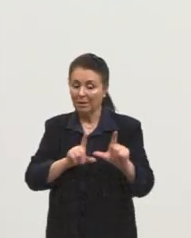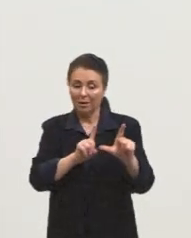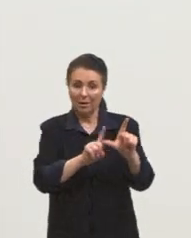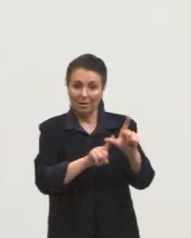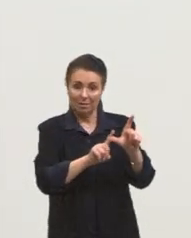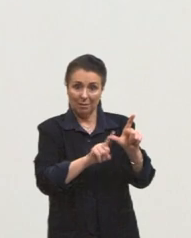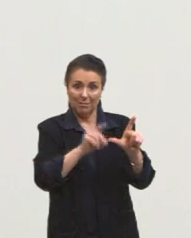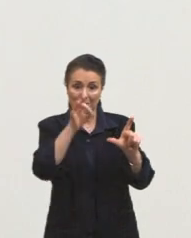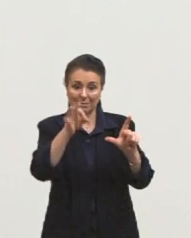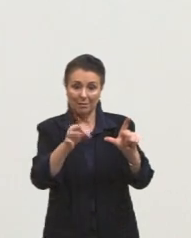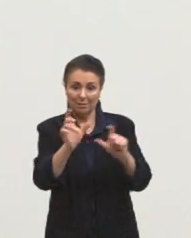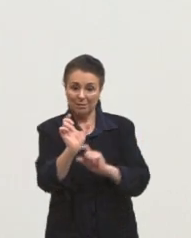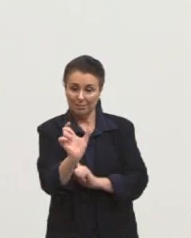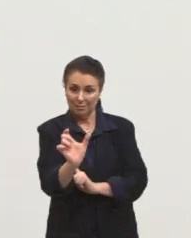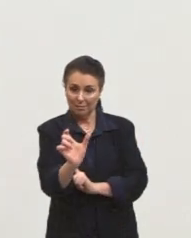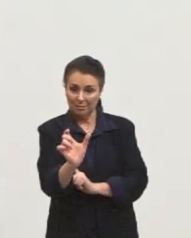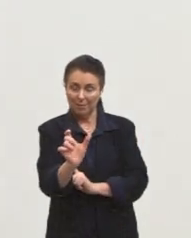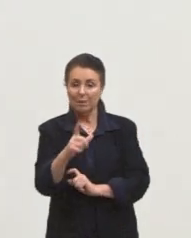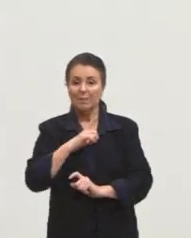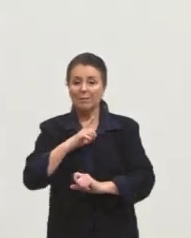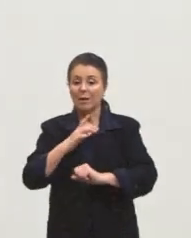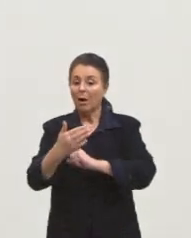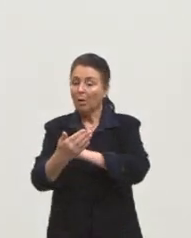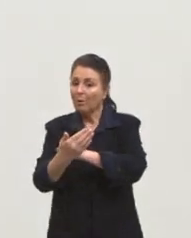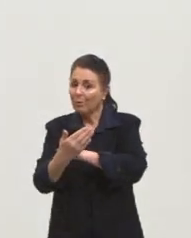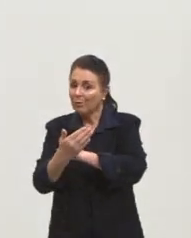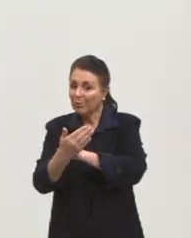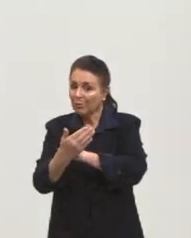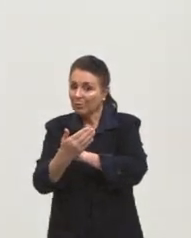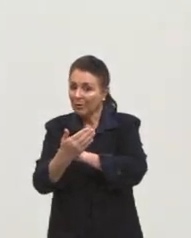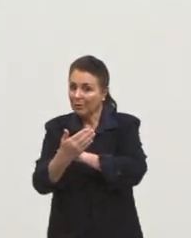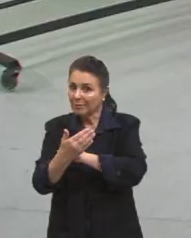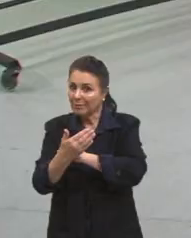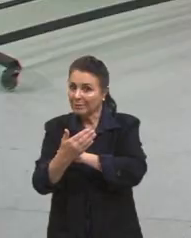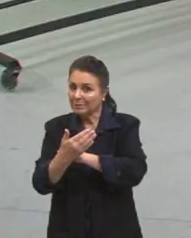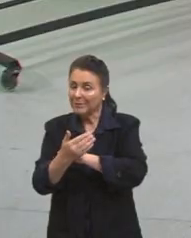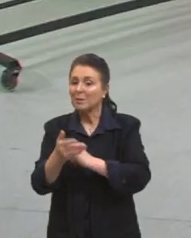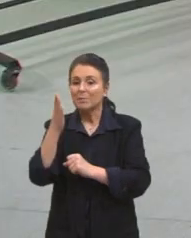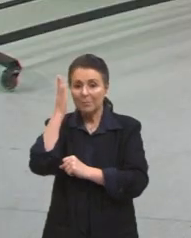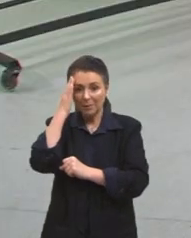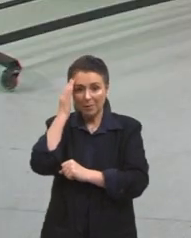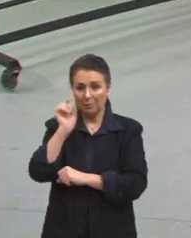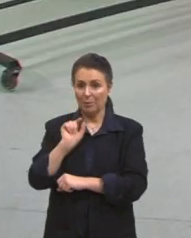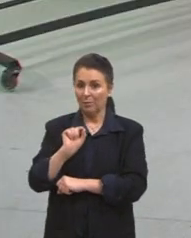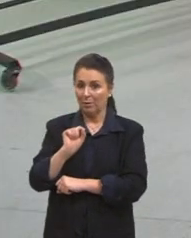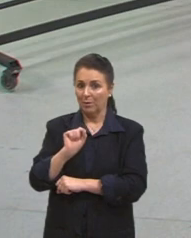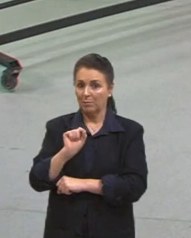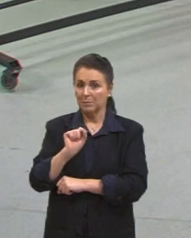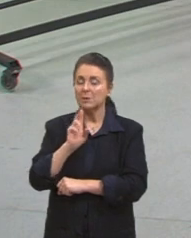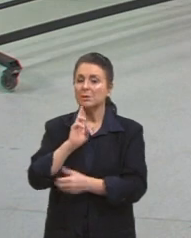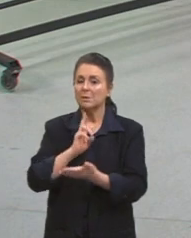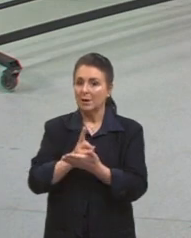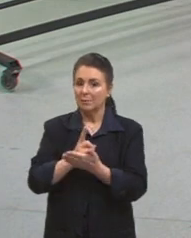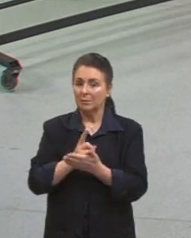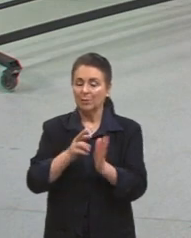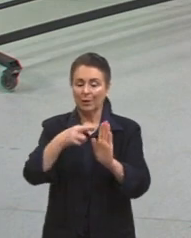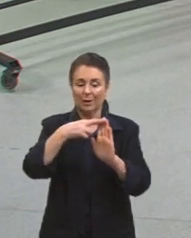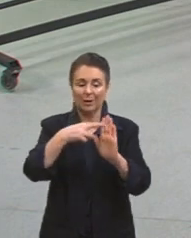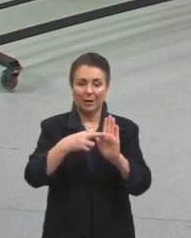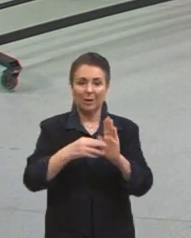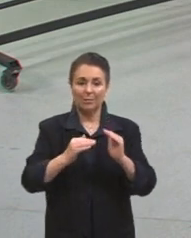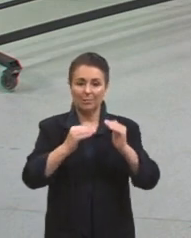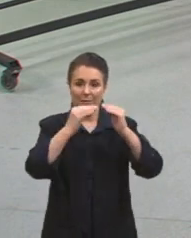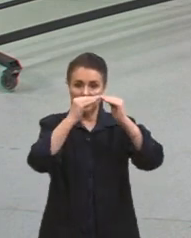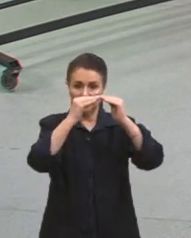da palavra, como tu ainda tem um auxílio, um empurrãozinho, uma colher de chá ali para saber que prefira padrão, ou valor